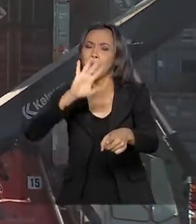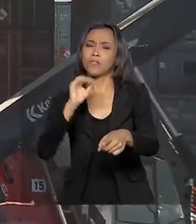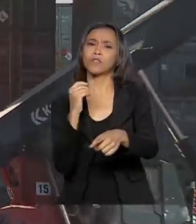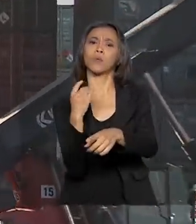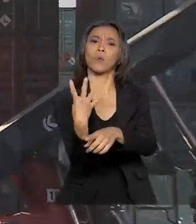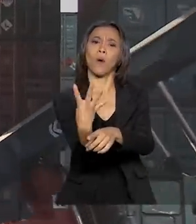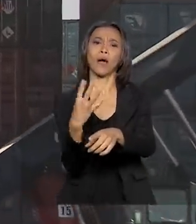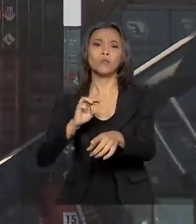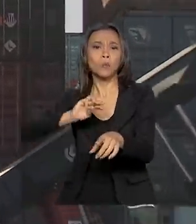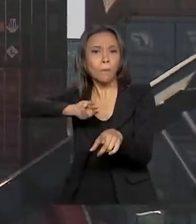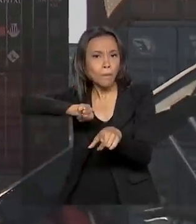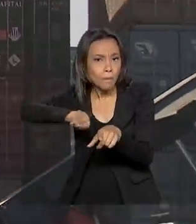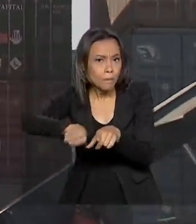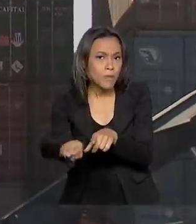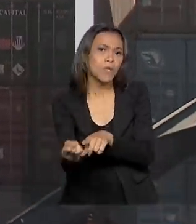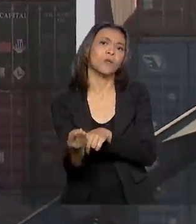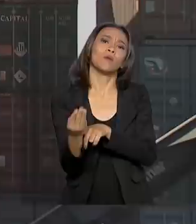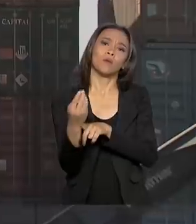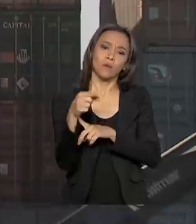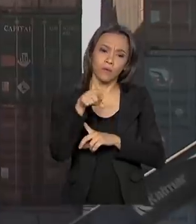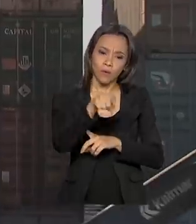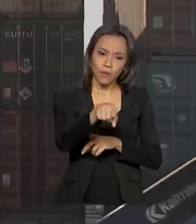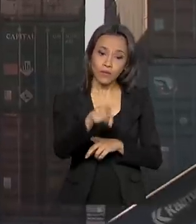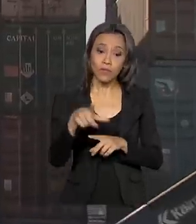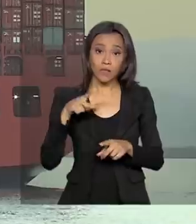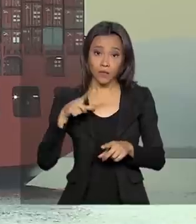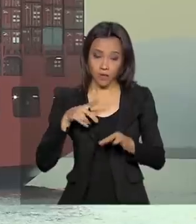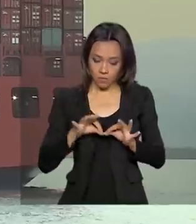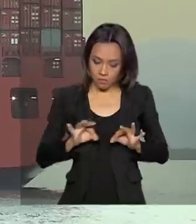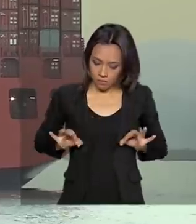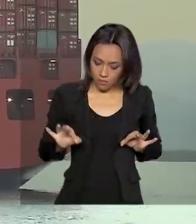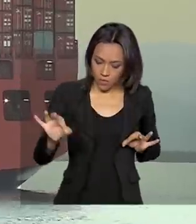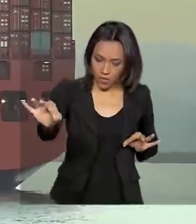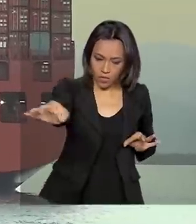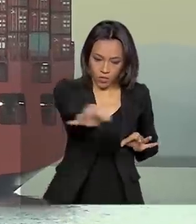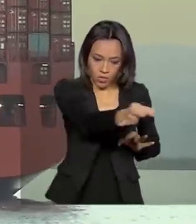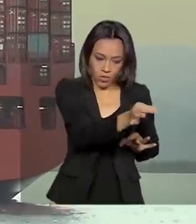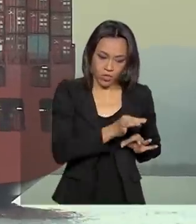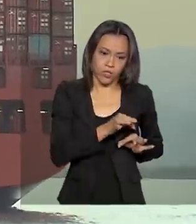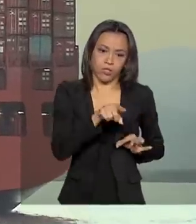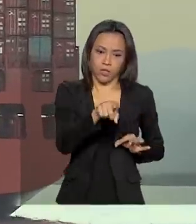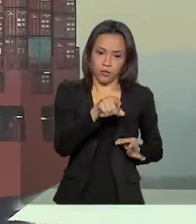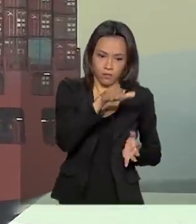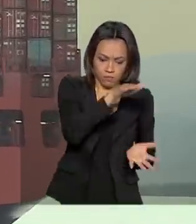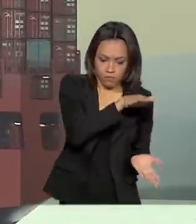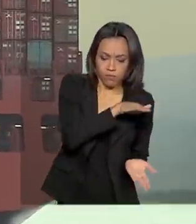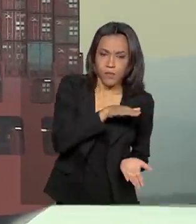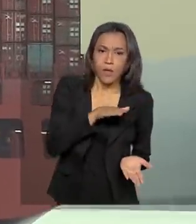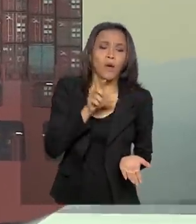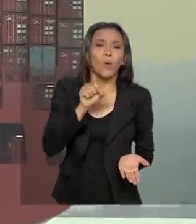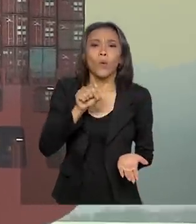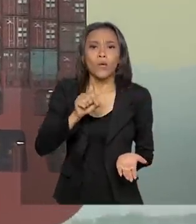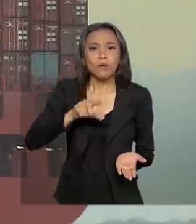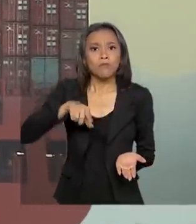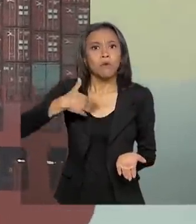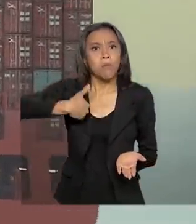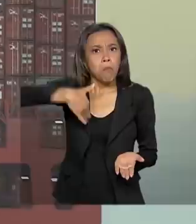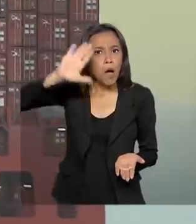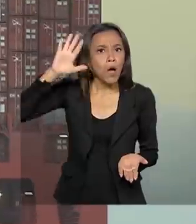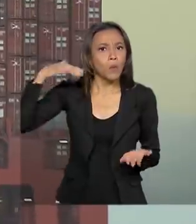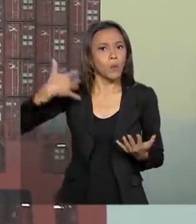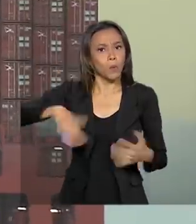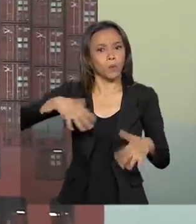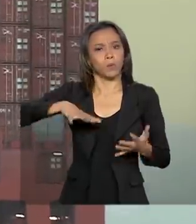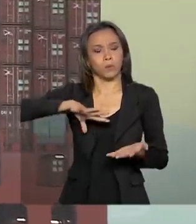milhões de TEU, que é a unidade de medida de um contêiner de 20 pés. Esses dois resultados superaram o